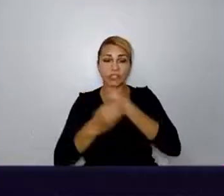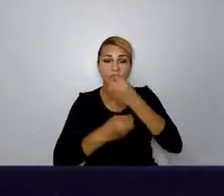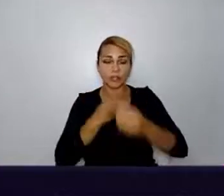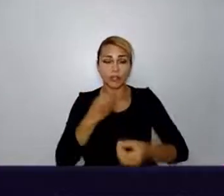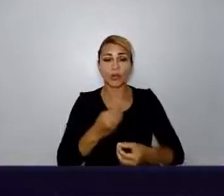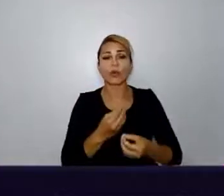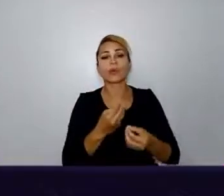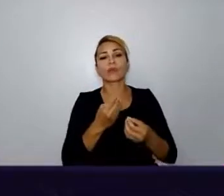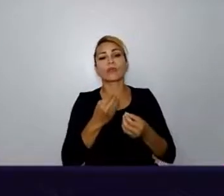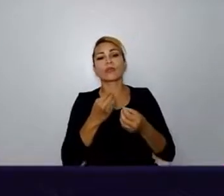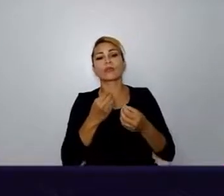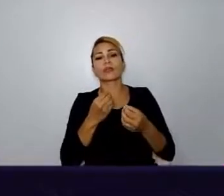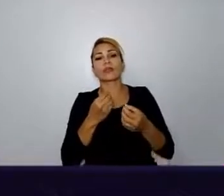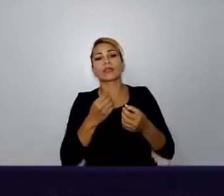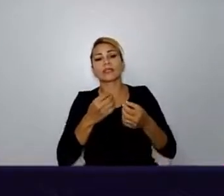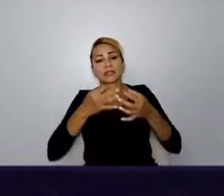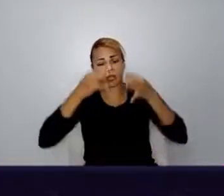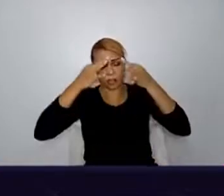você tem sido nessa palestra.